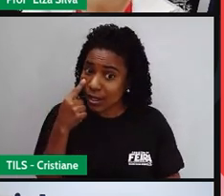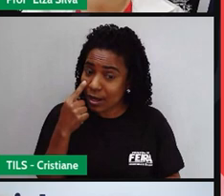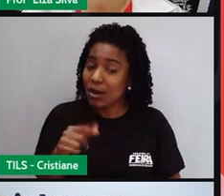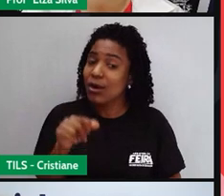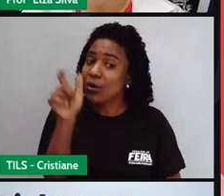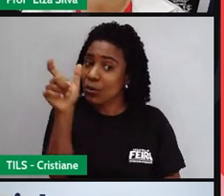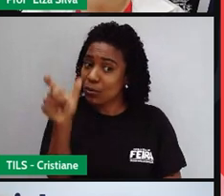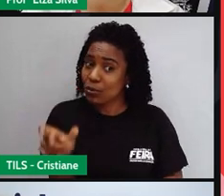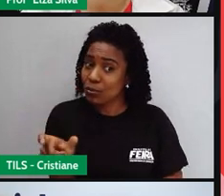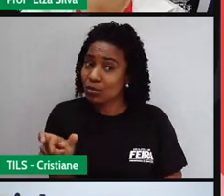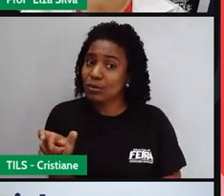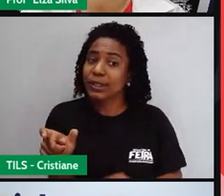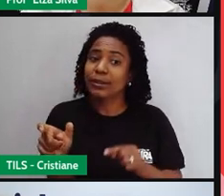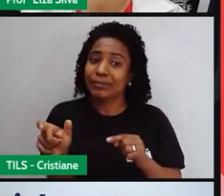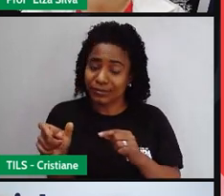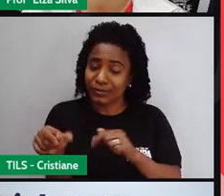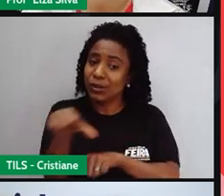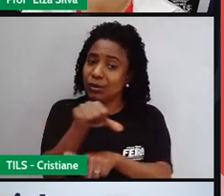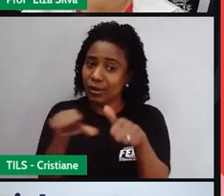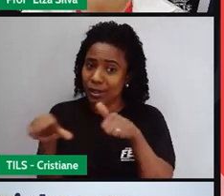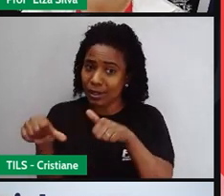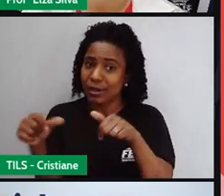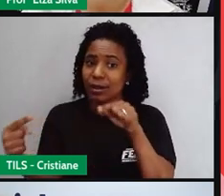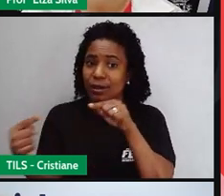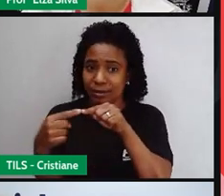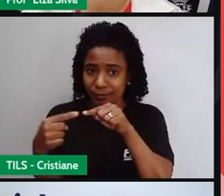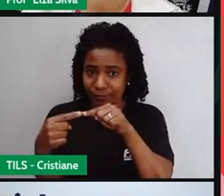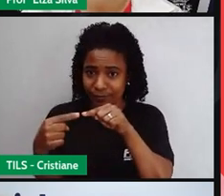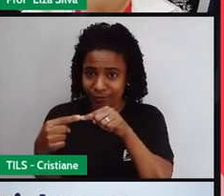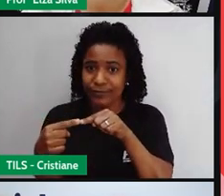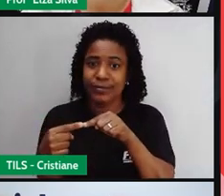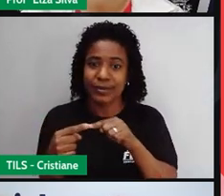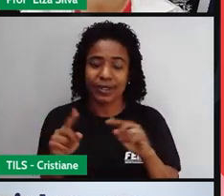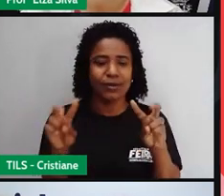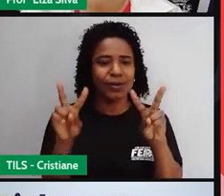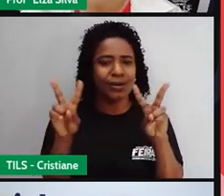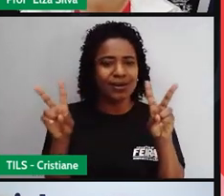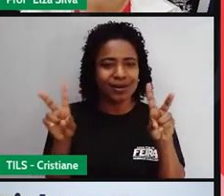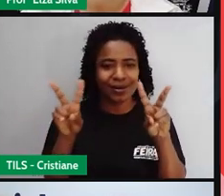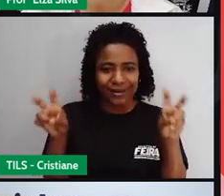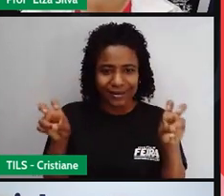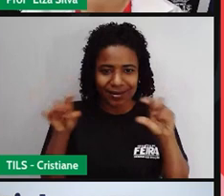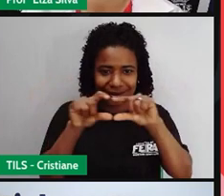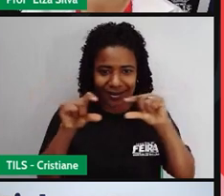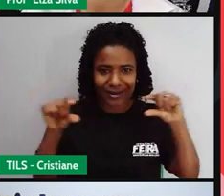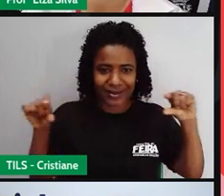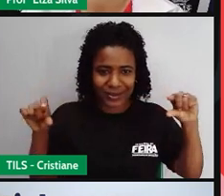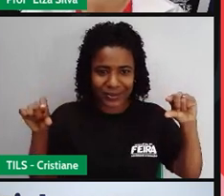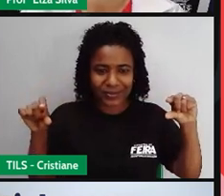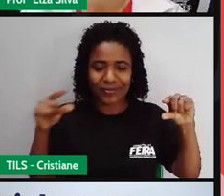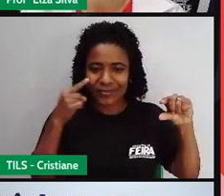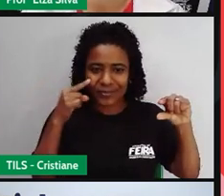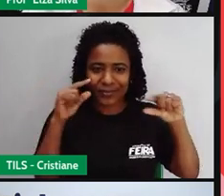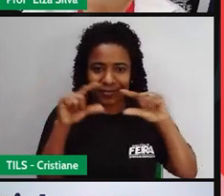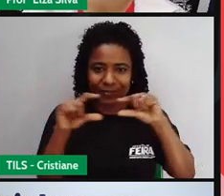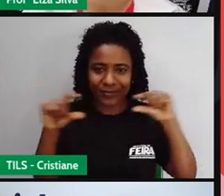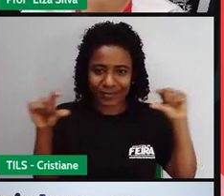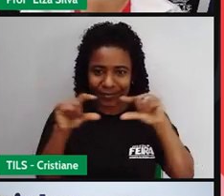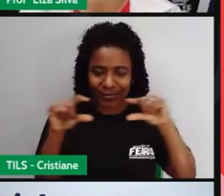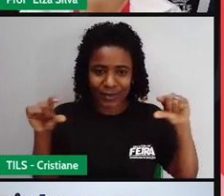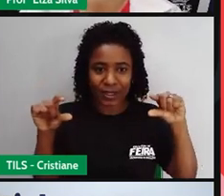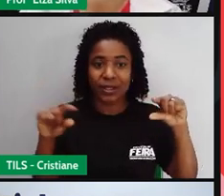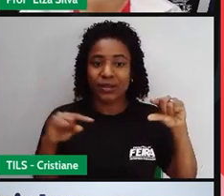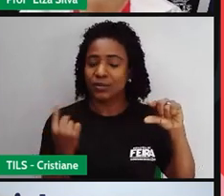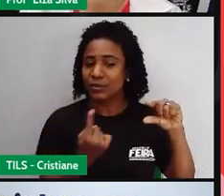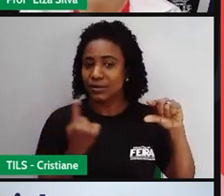plural, certo? E no meio, a gente tem mais uma frase utilizando mais um verbo to be no presente, só que é no singular.